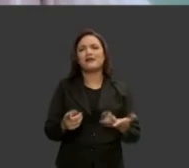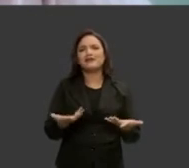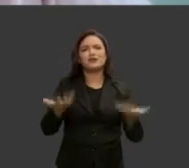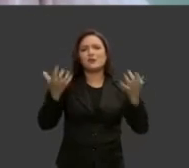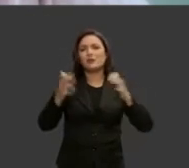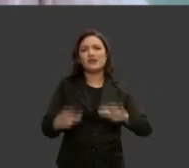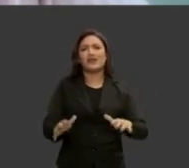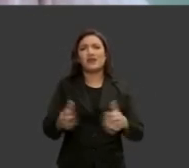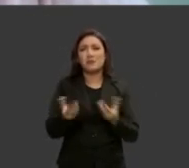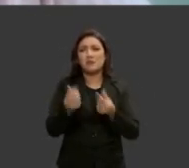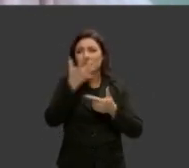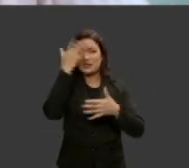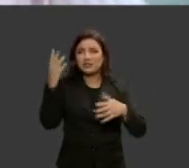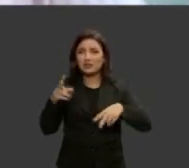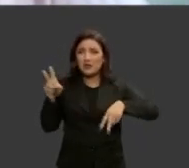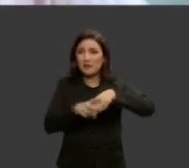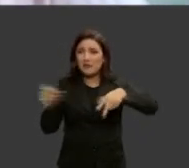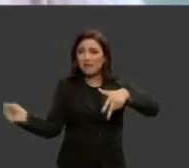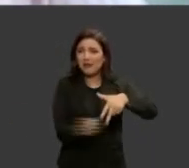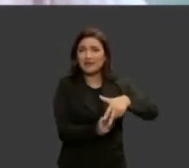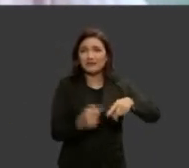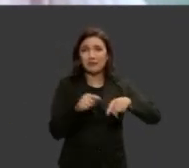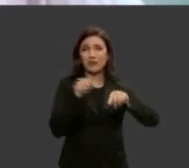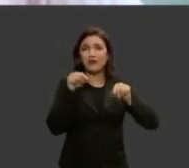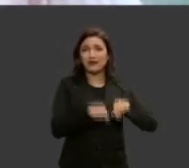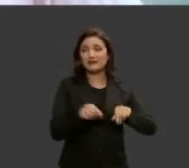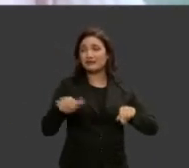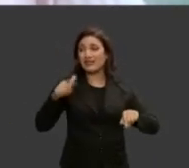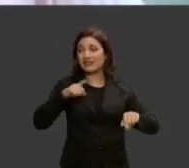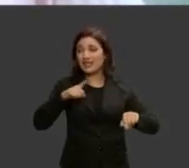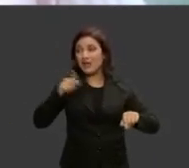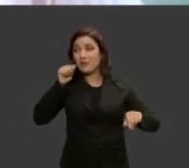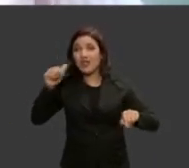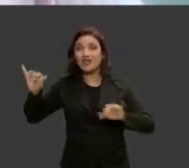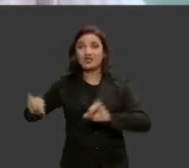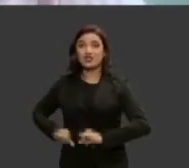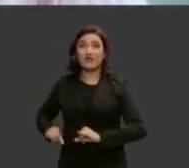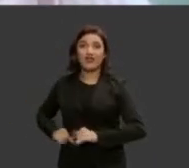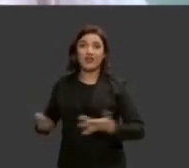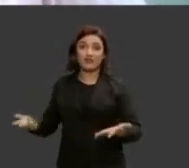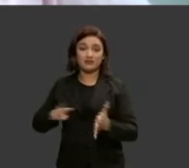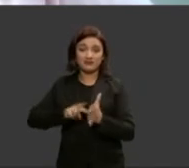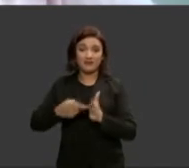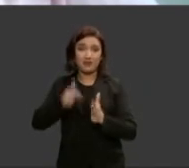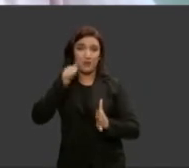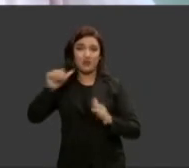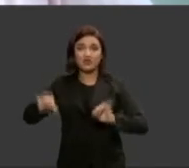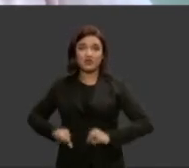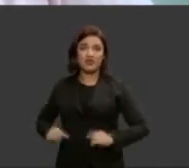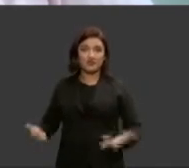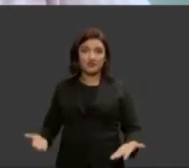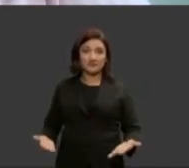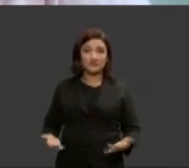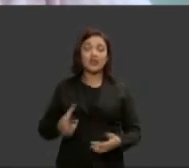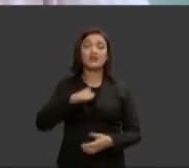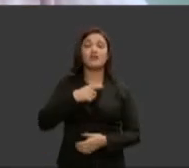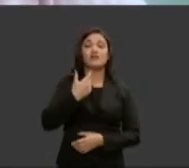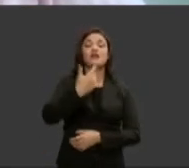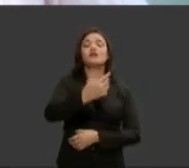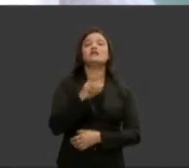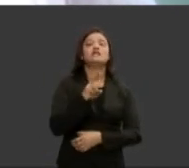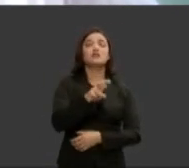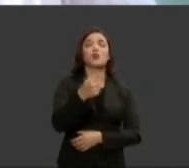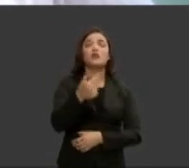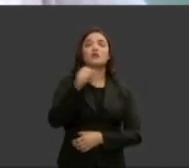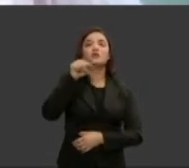direitos de mulheres no país nós tivemos 52 mil medidas protetivas assinadas até o